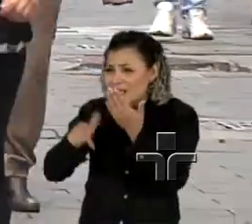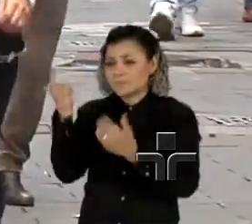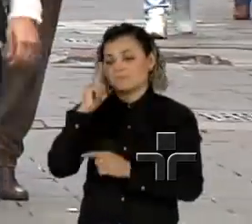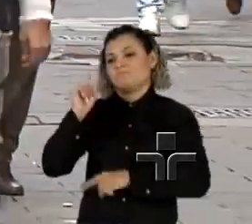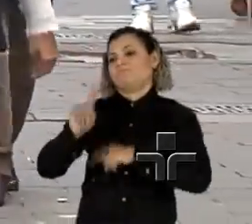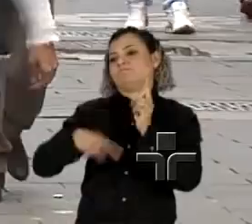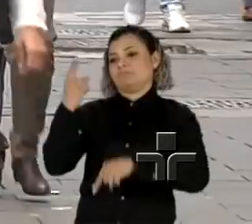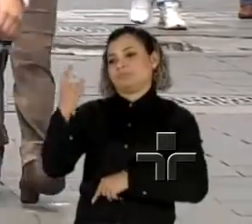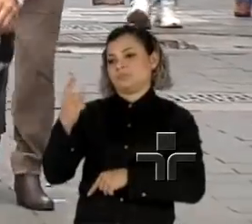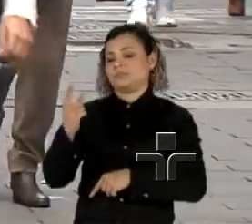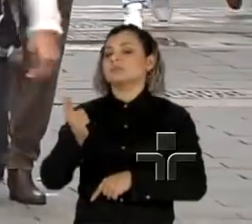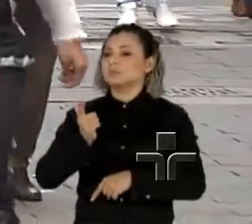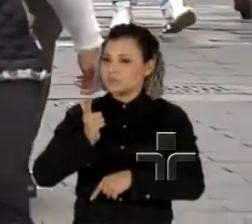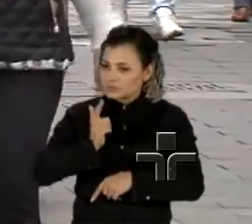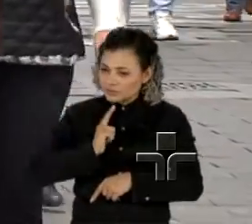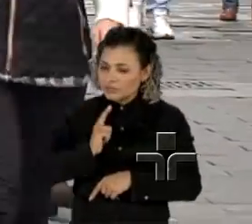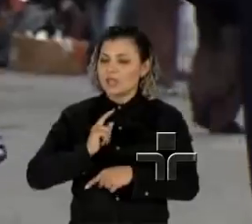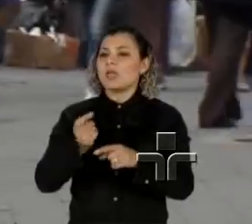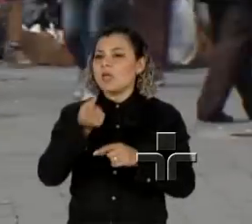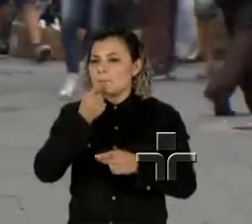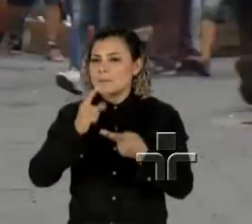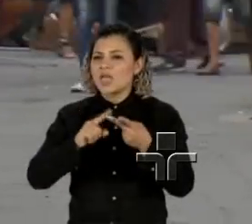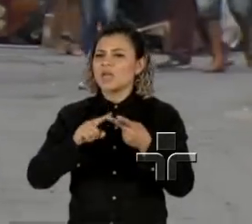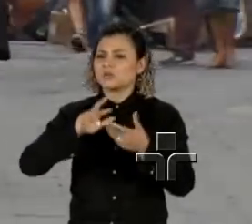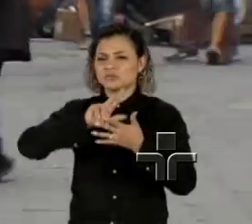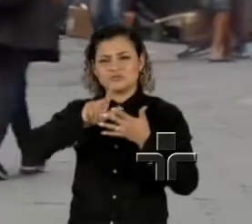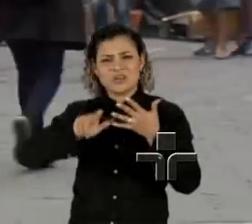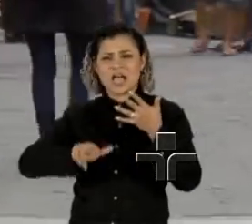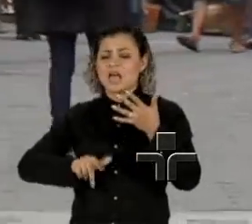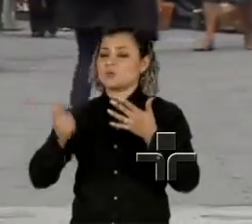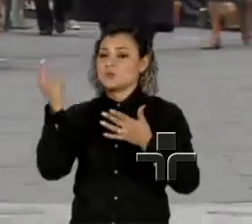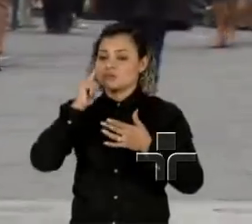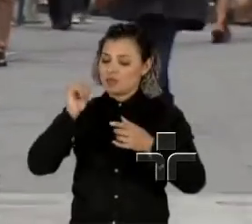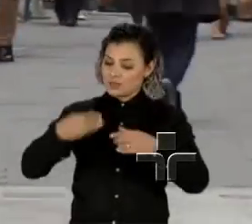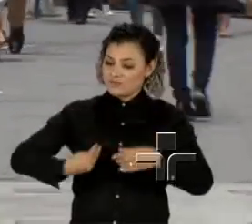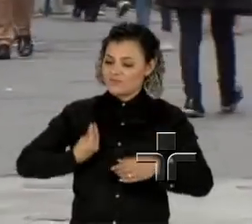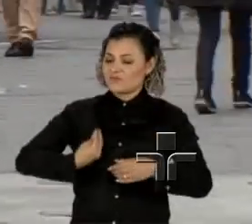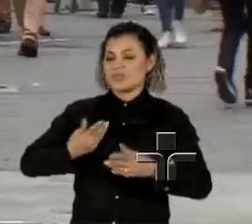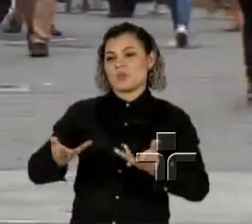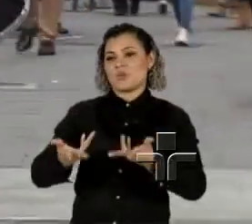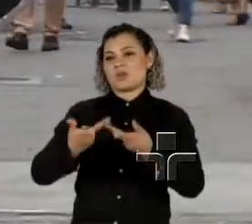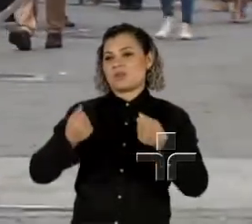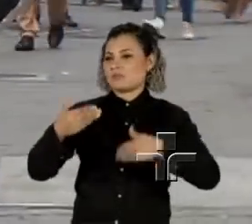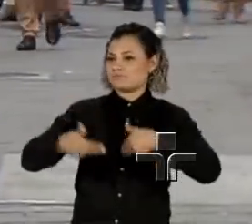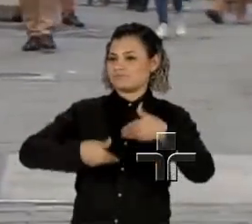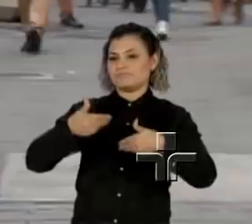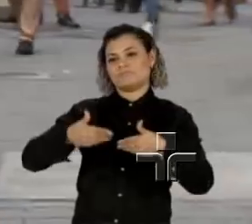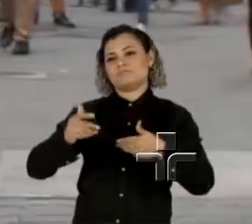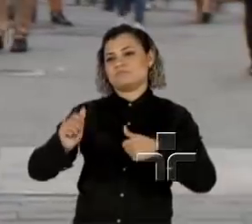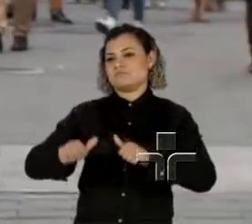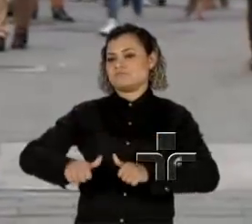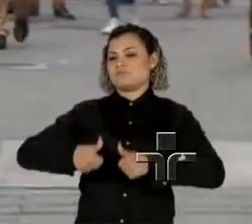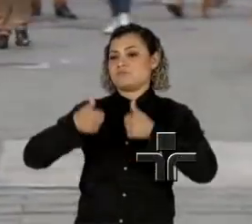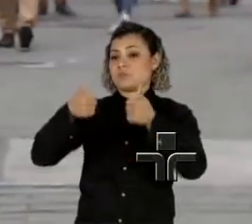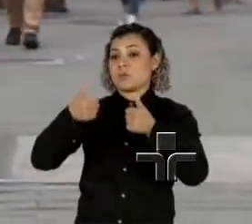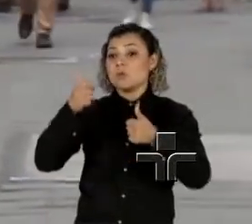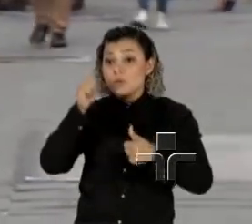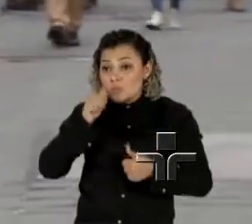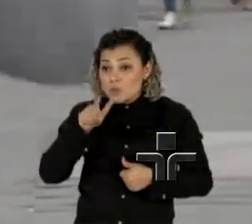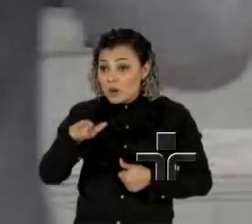hoje anticorpos monoclonais, novas drogas, então a mulher consegue ter qualidade de vida. Como até foi mostrado, essa paciente